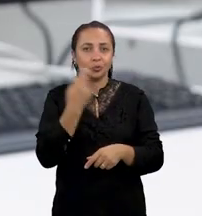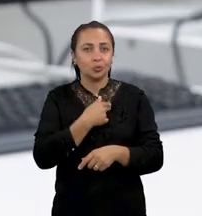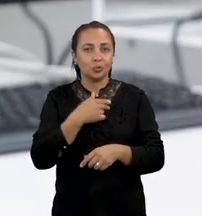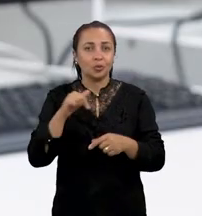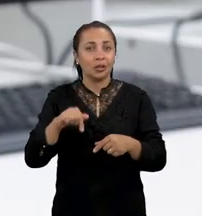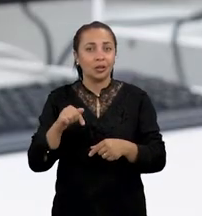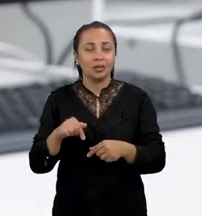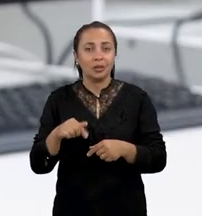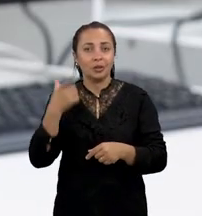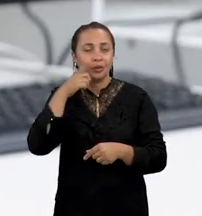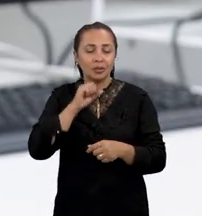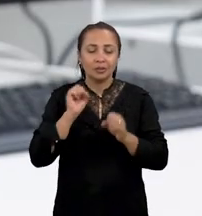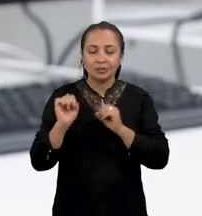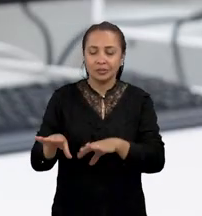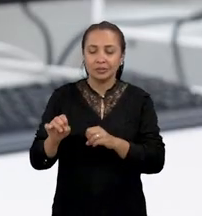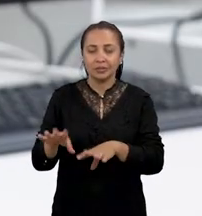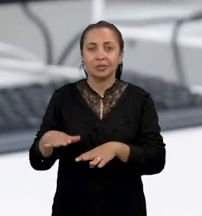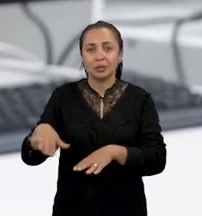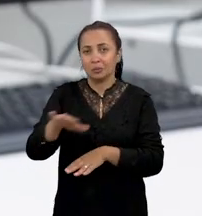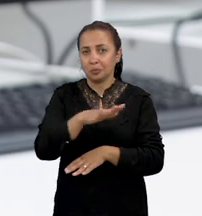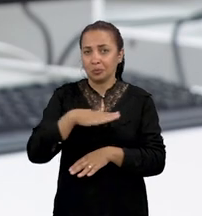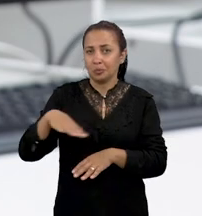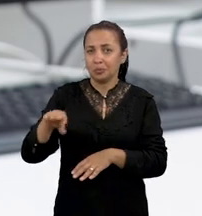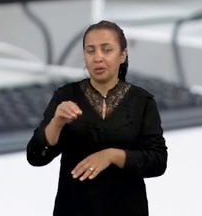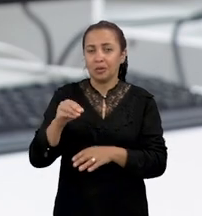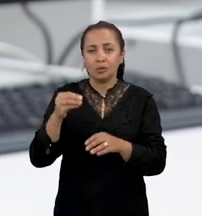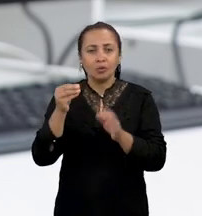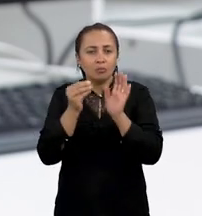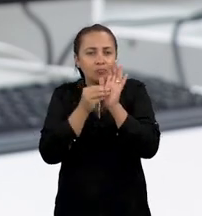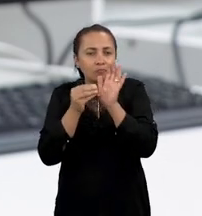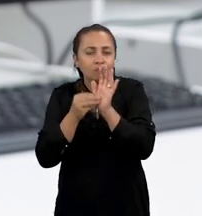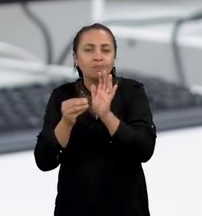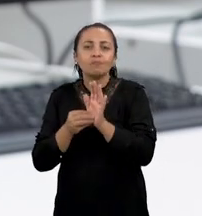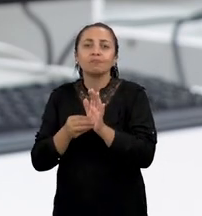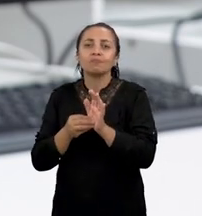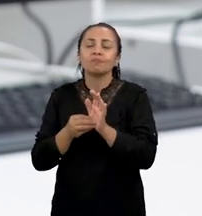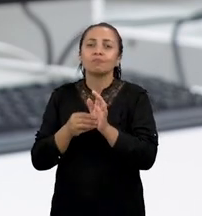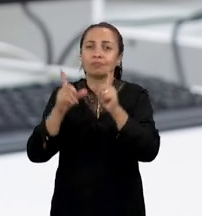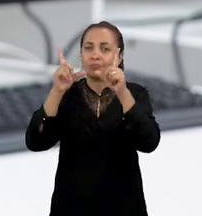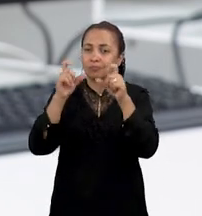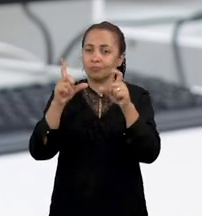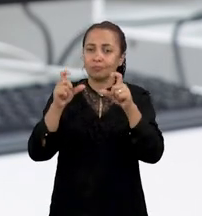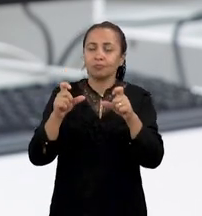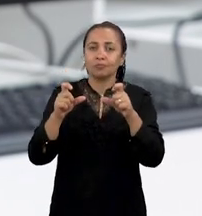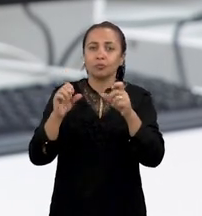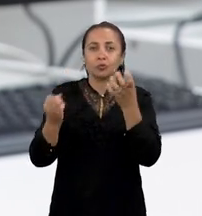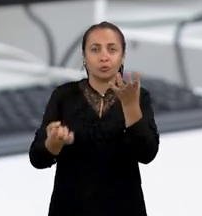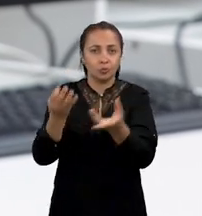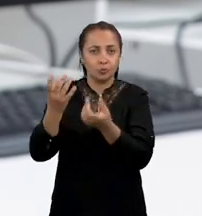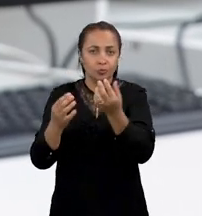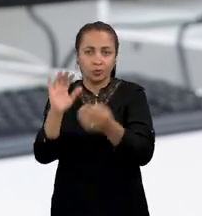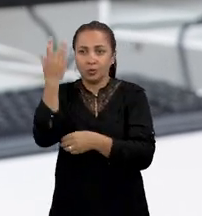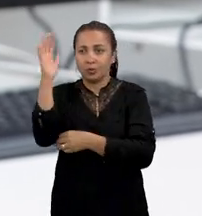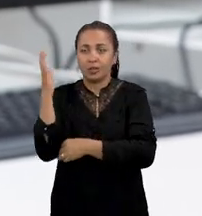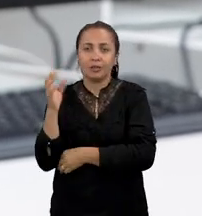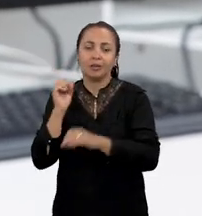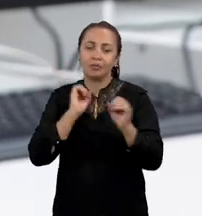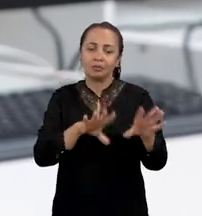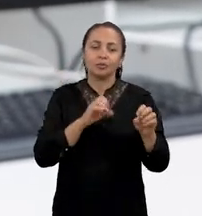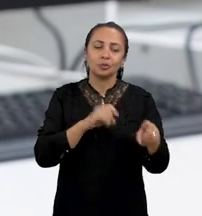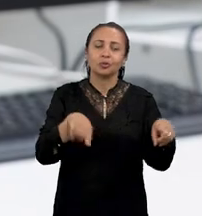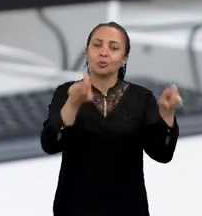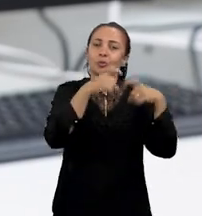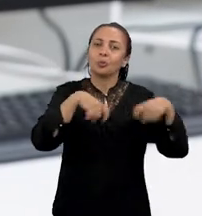caso, nós conseguimos ensinar, por meio de amostras de imagens de incêndio florestal, nós conseguimos ensinar o